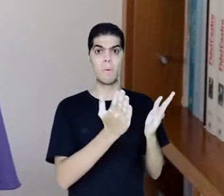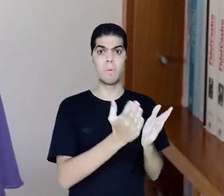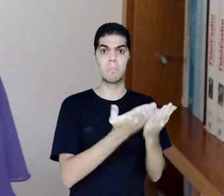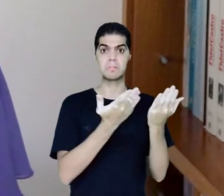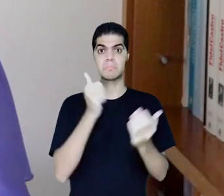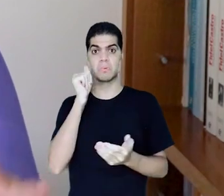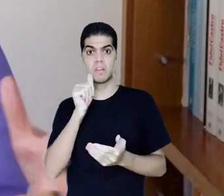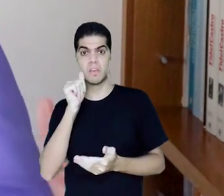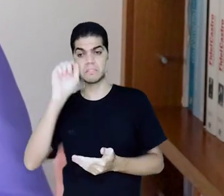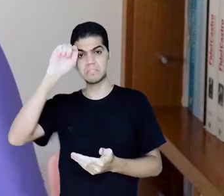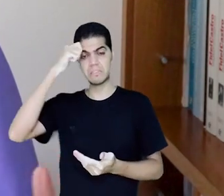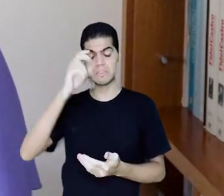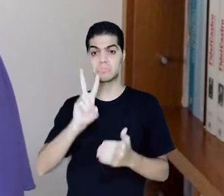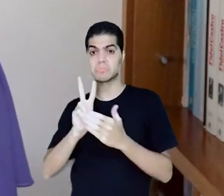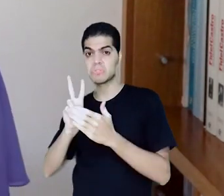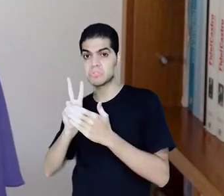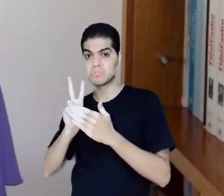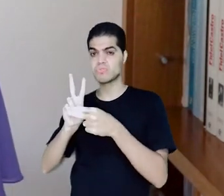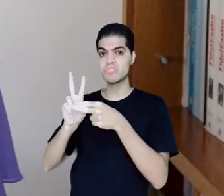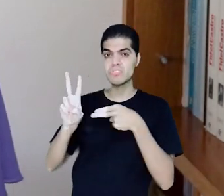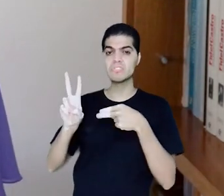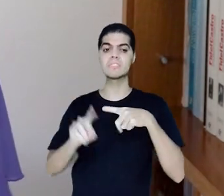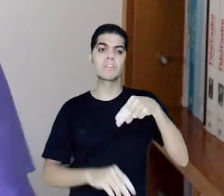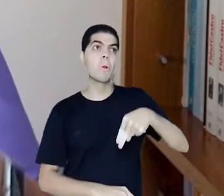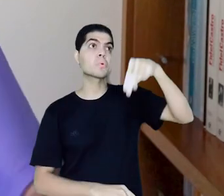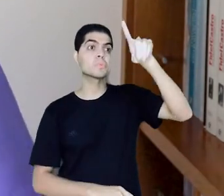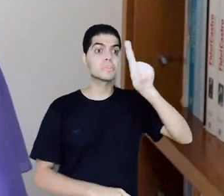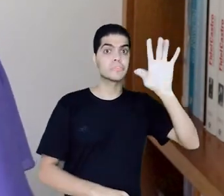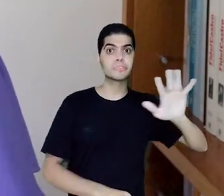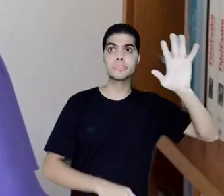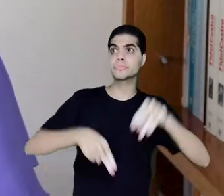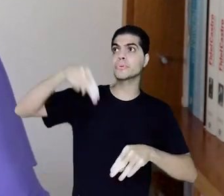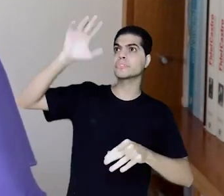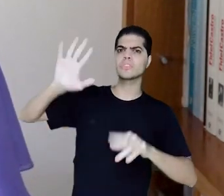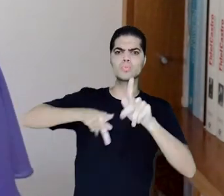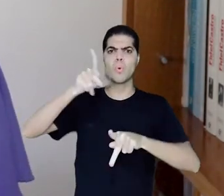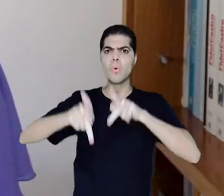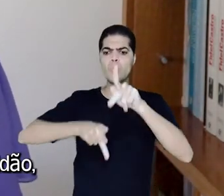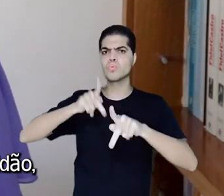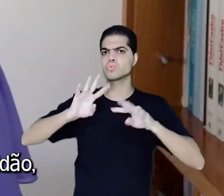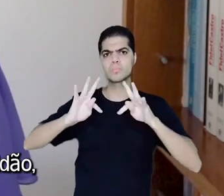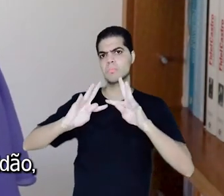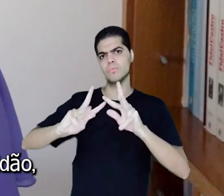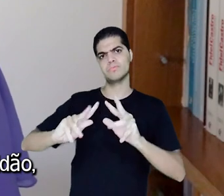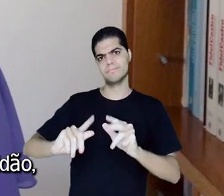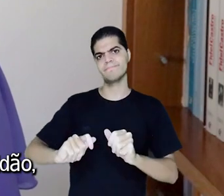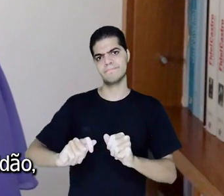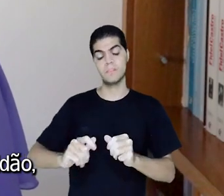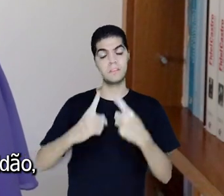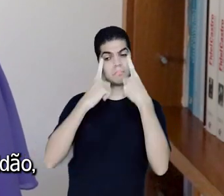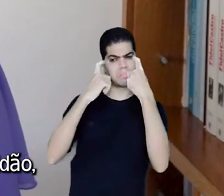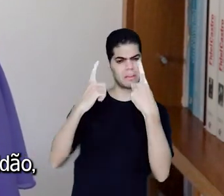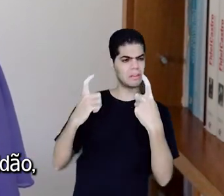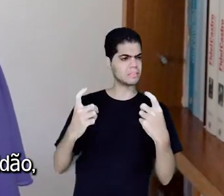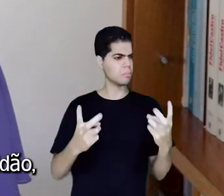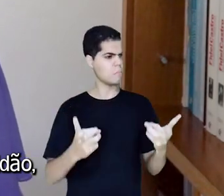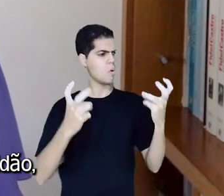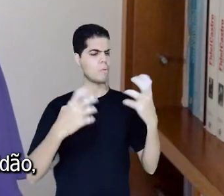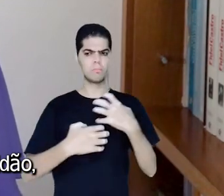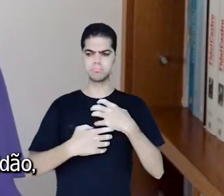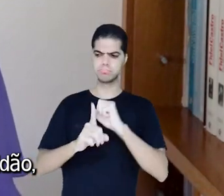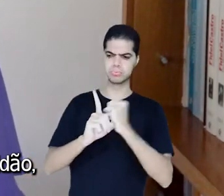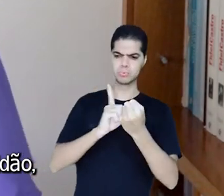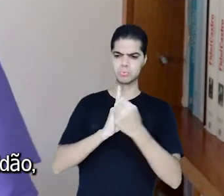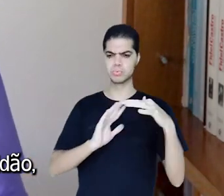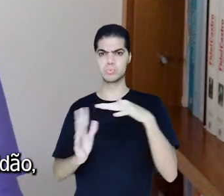indígenas, contra nordestinos e nortistas, contra o povo brasileiro. A violência que vemos hoje em toda a